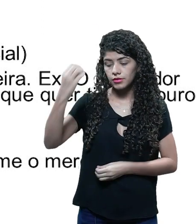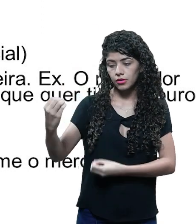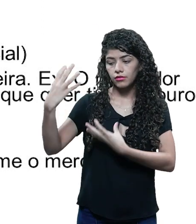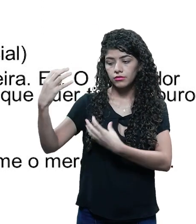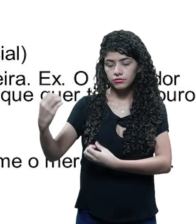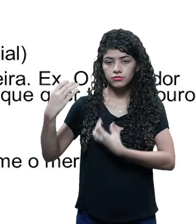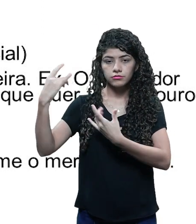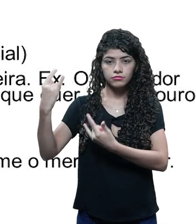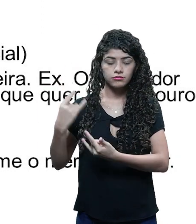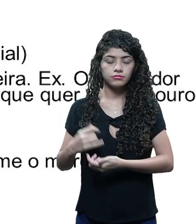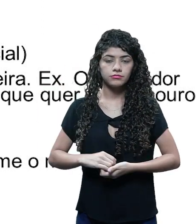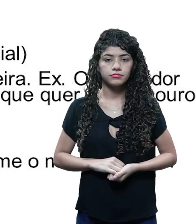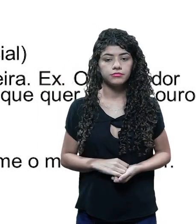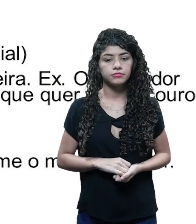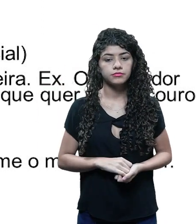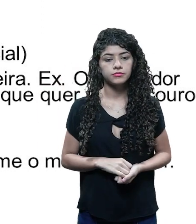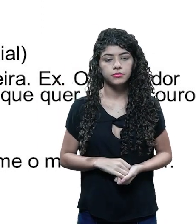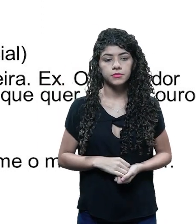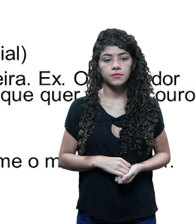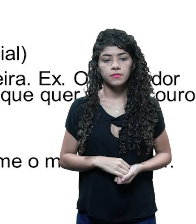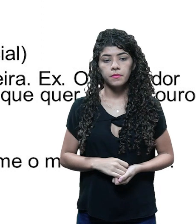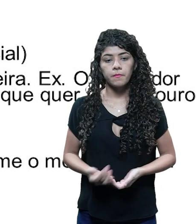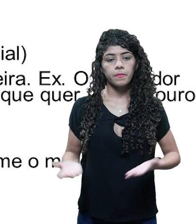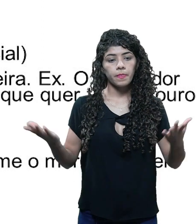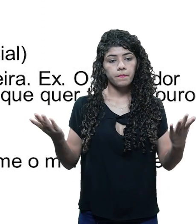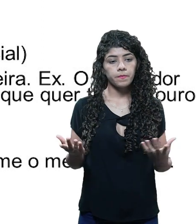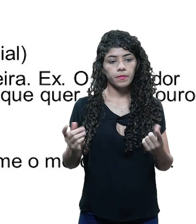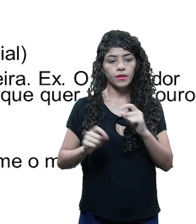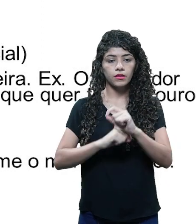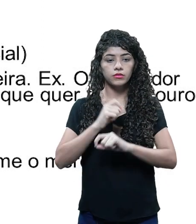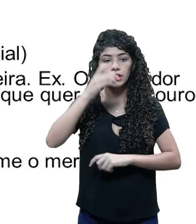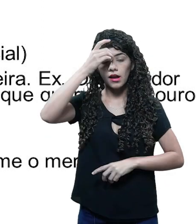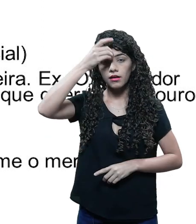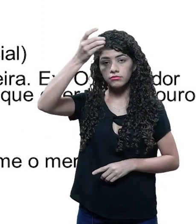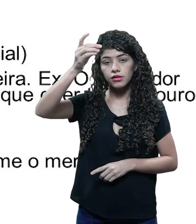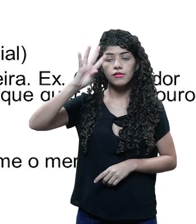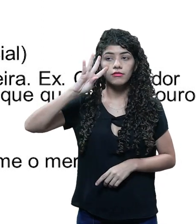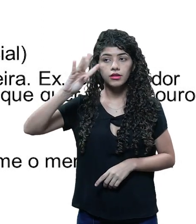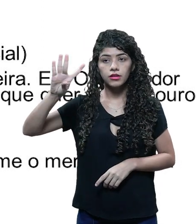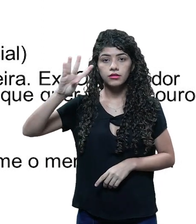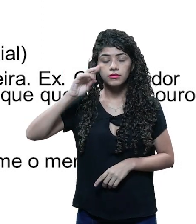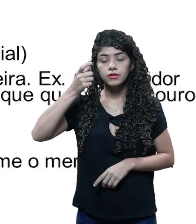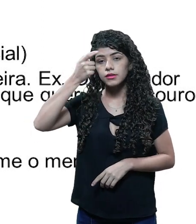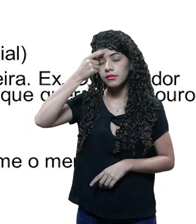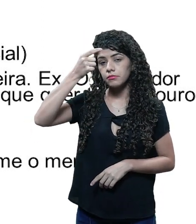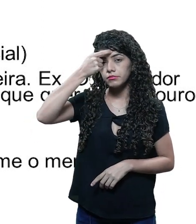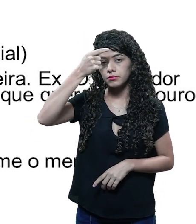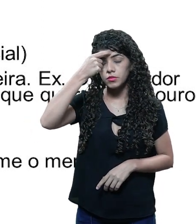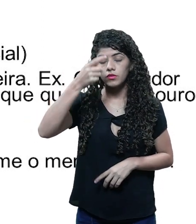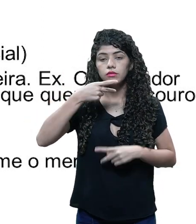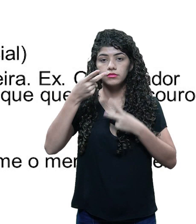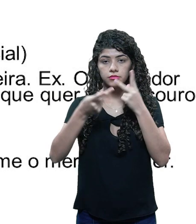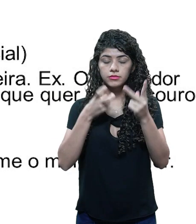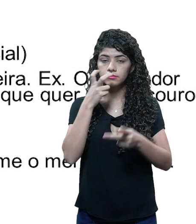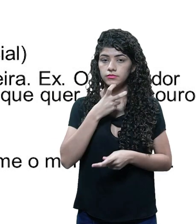Pode te inspirar. Segundo o Lewis Erman, a ideia vem da memória, ela é